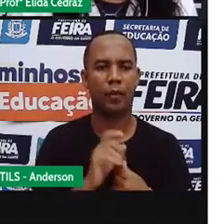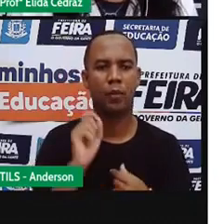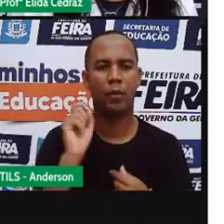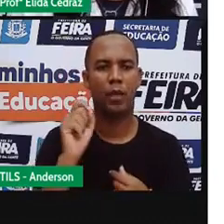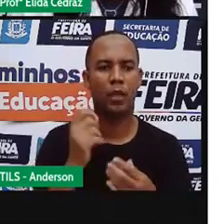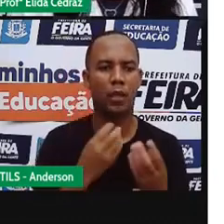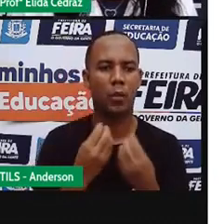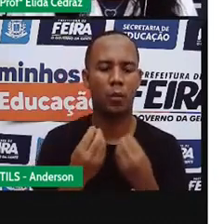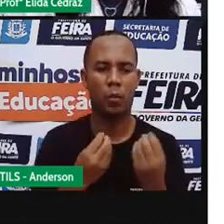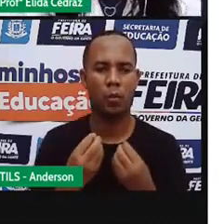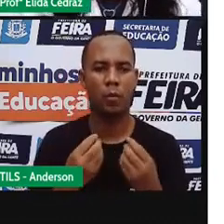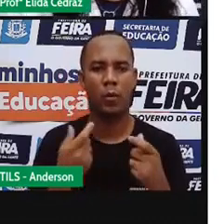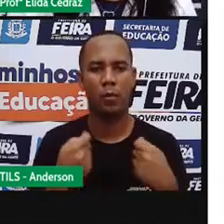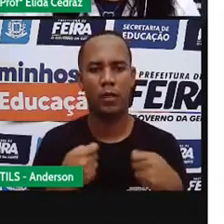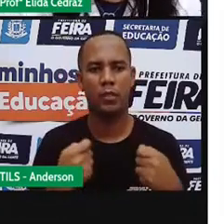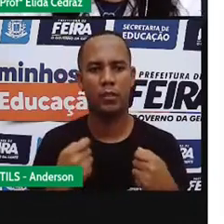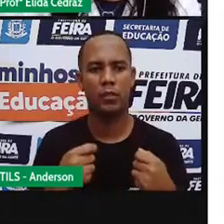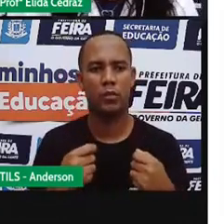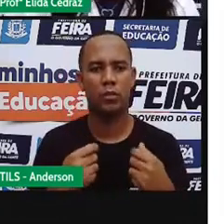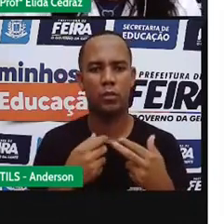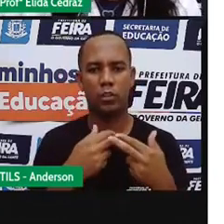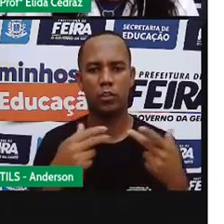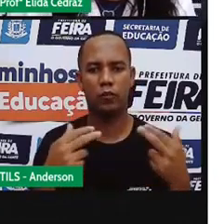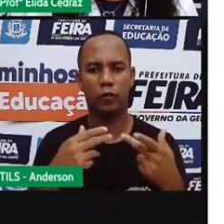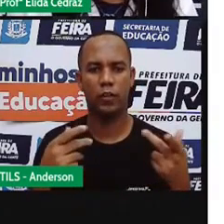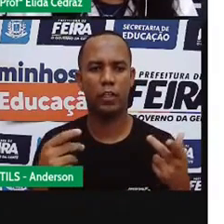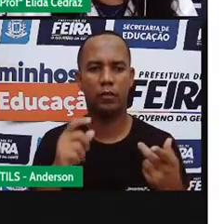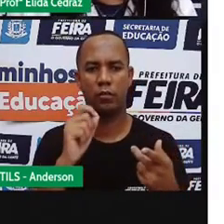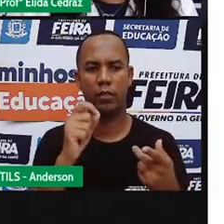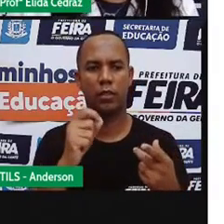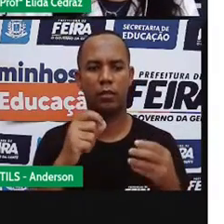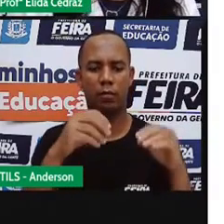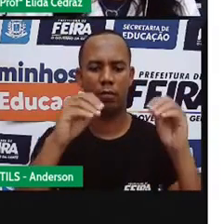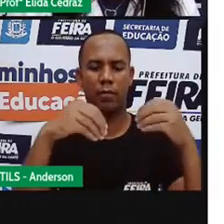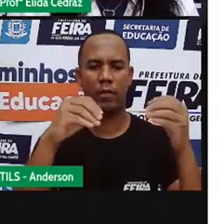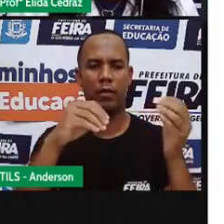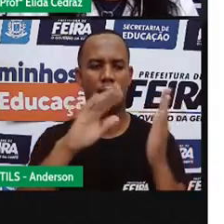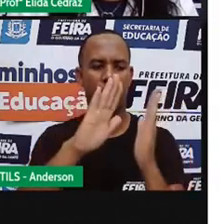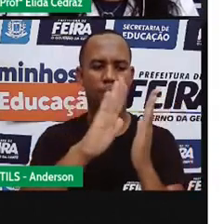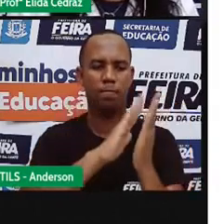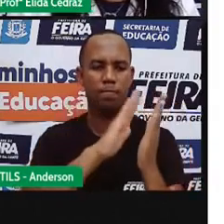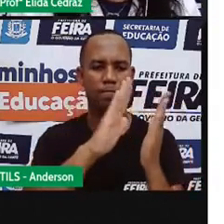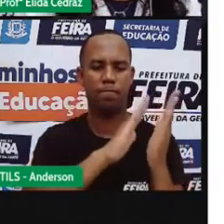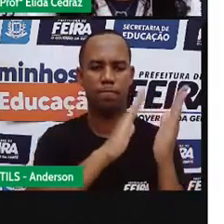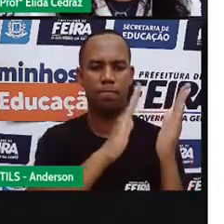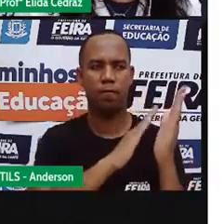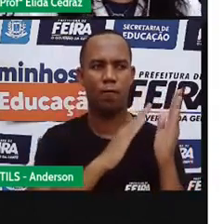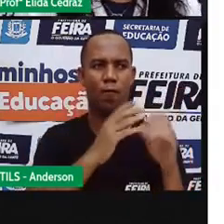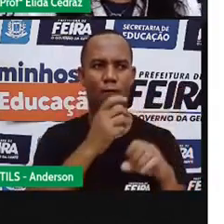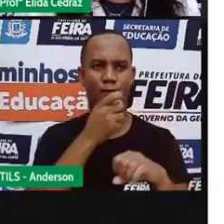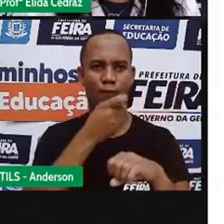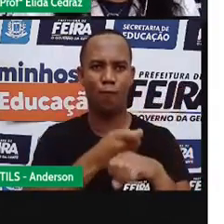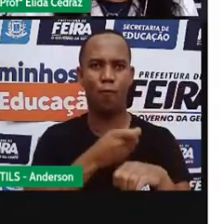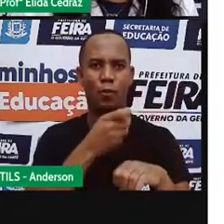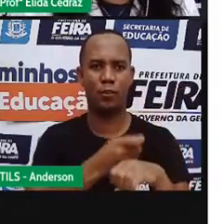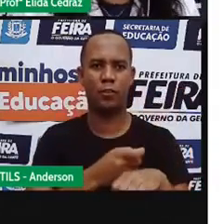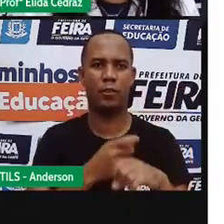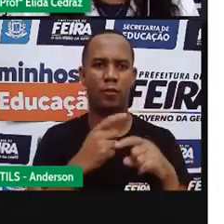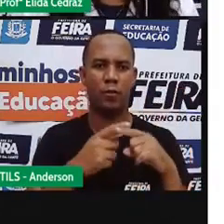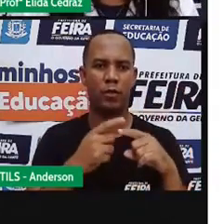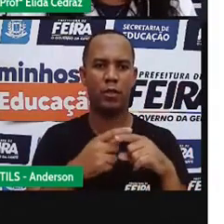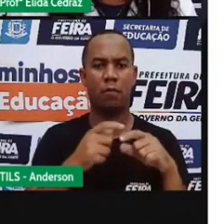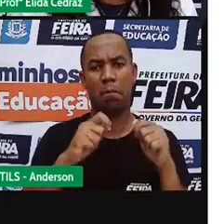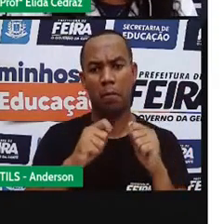translúcido, porque ele precisou de várias camadas de plástico pra ficar resistente, porque senão, ele